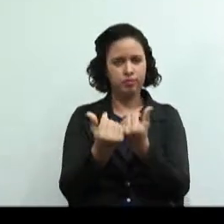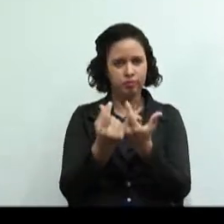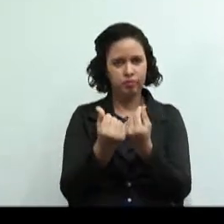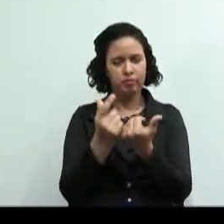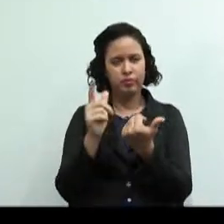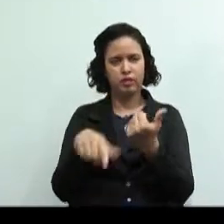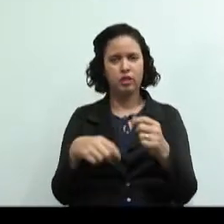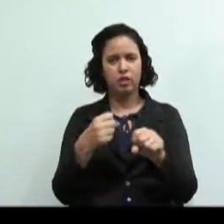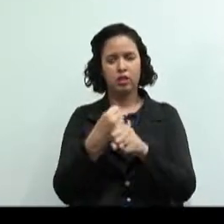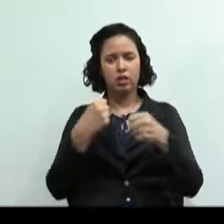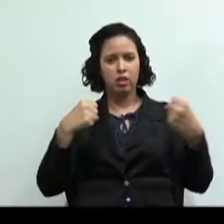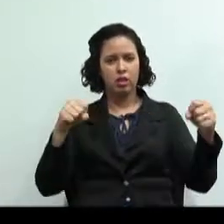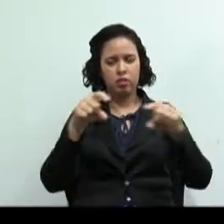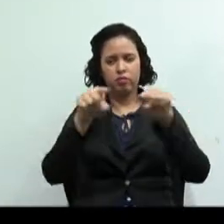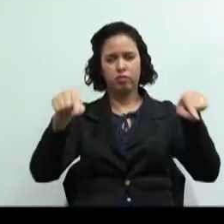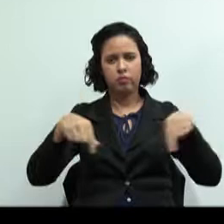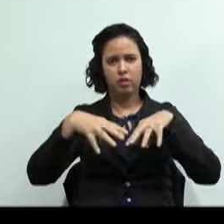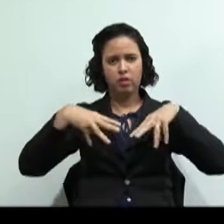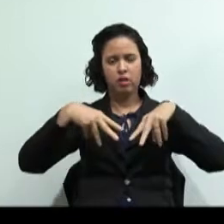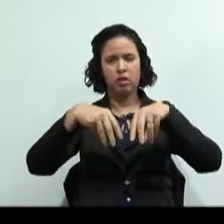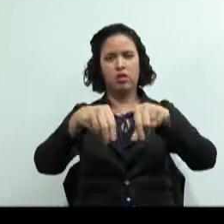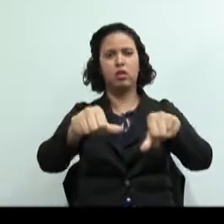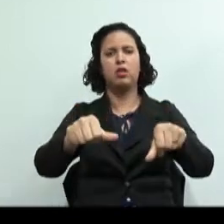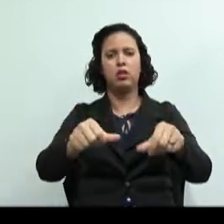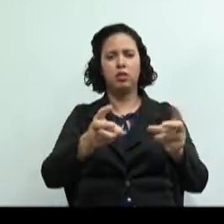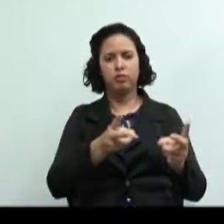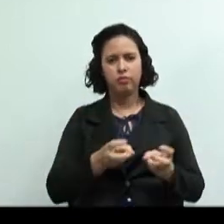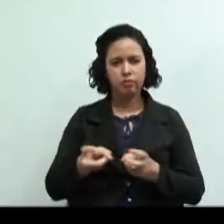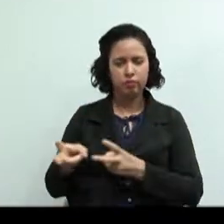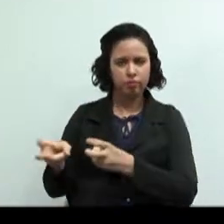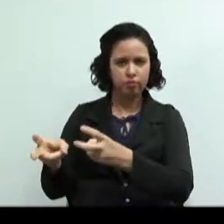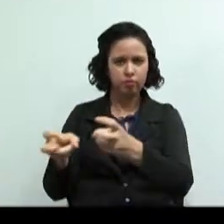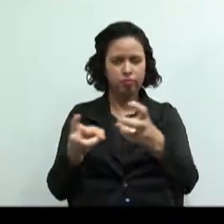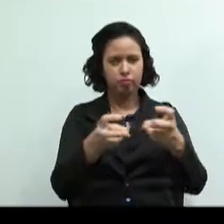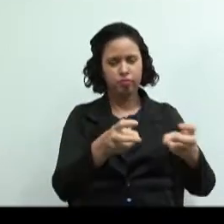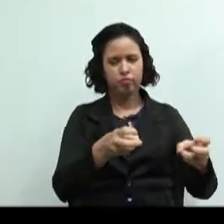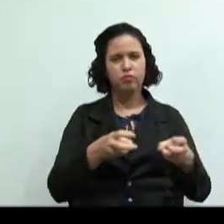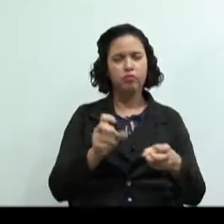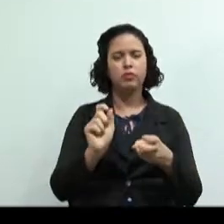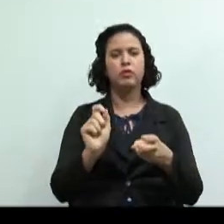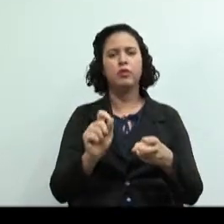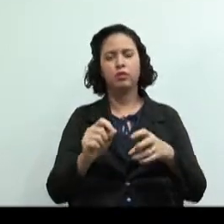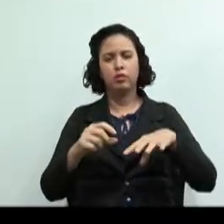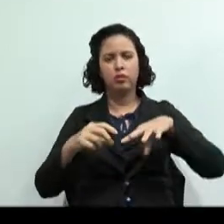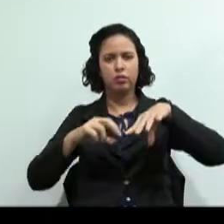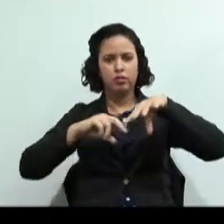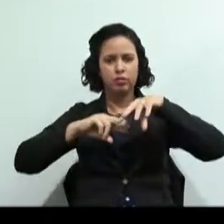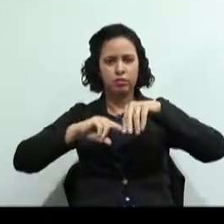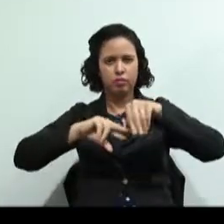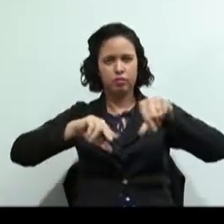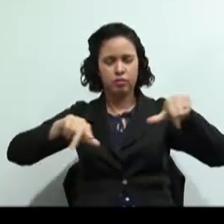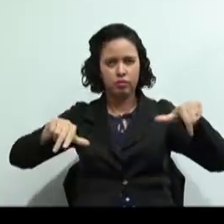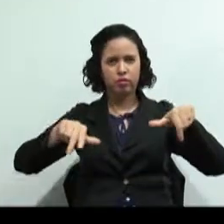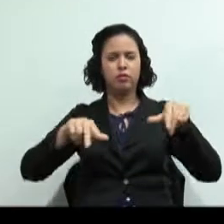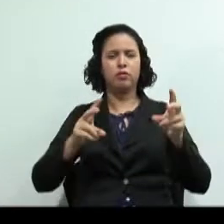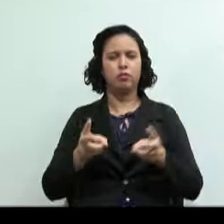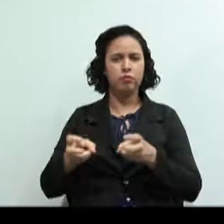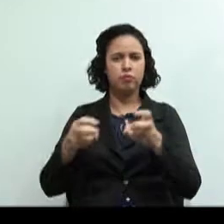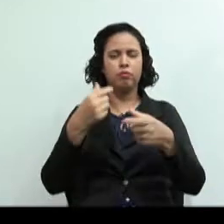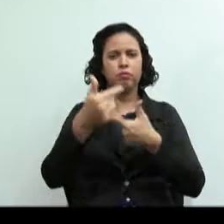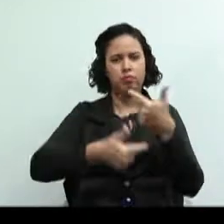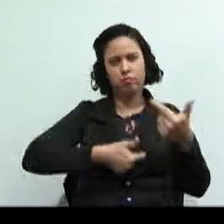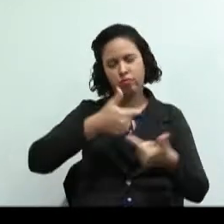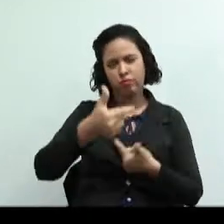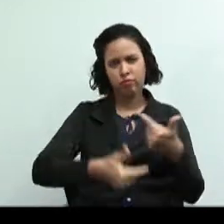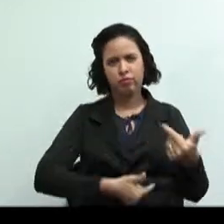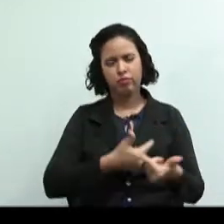grandes parcelas de terra, na extração desmedida e sem regulação, na exploração do trabalho,